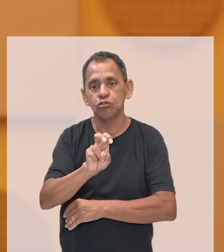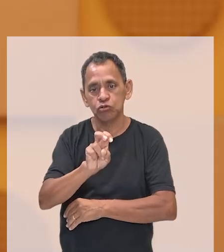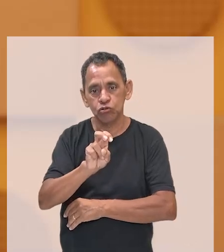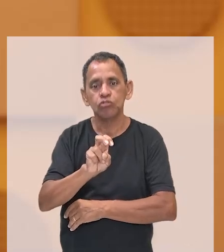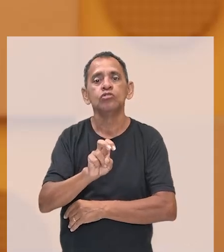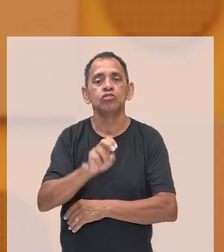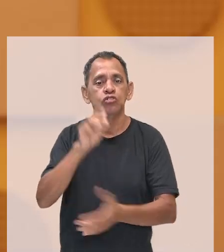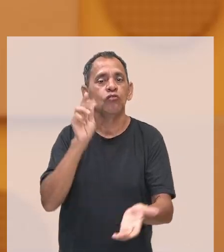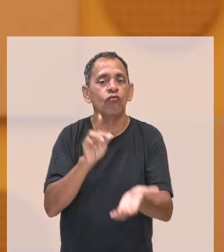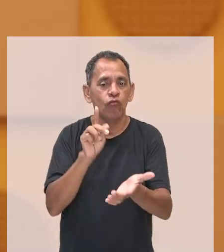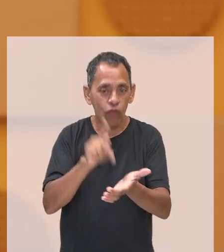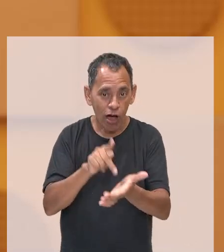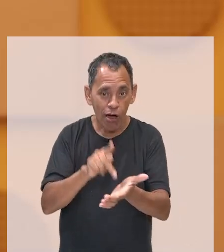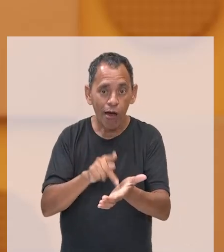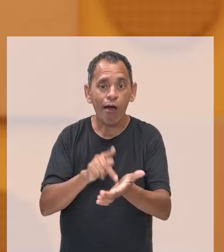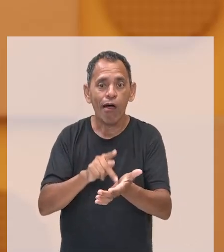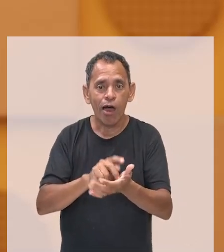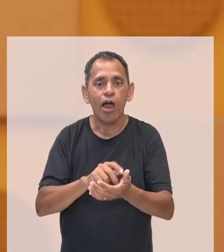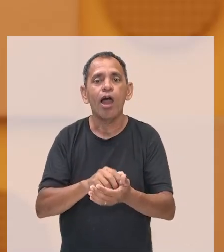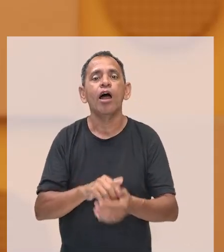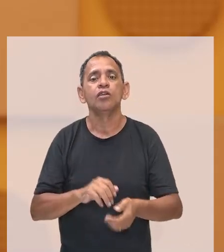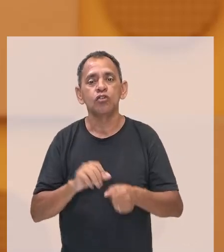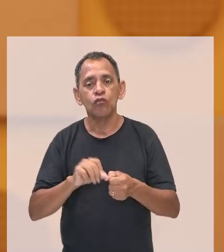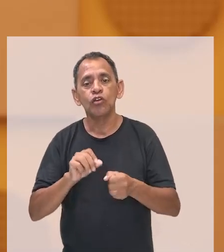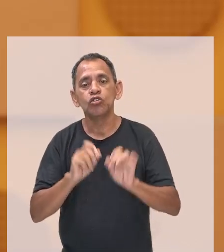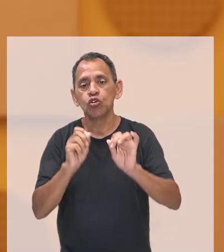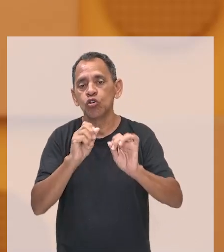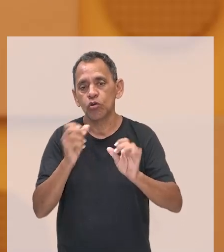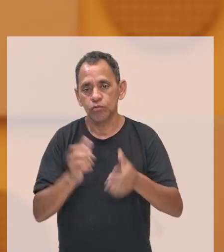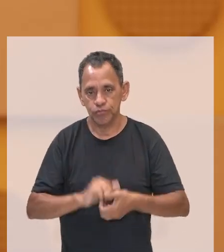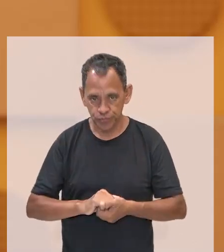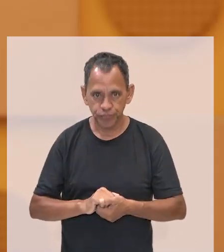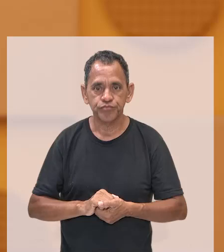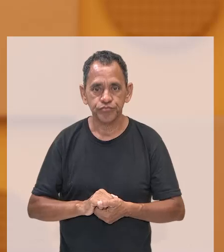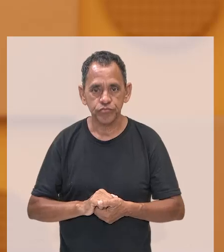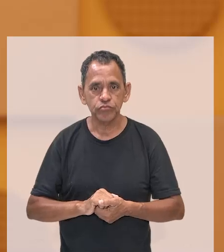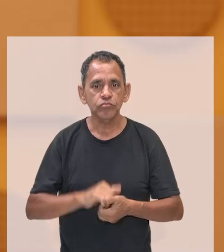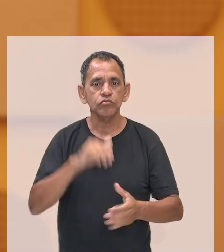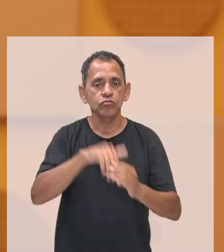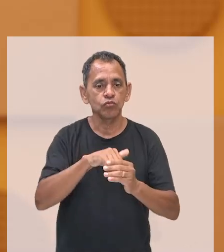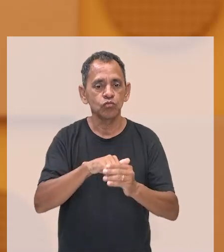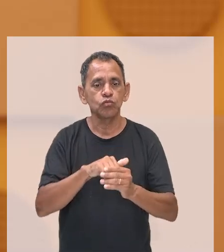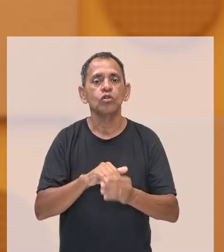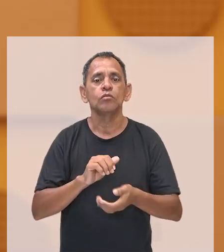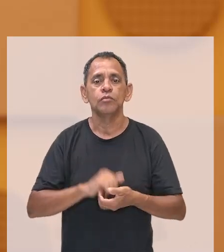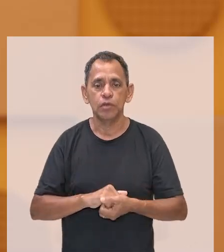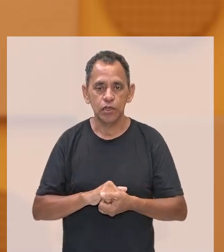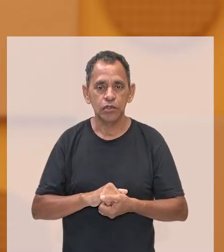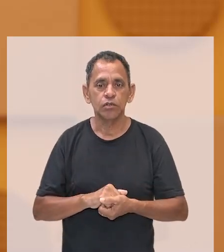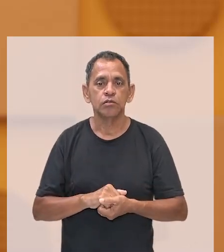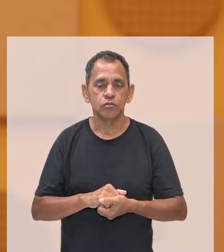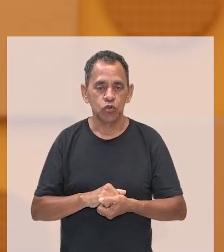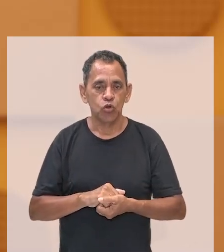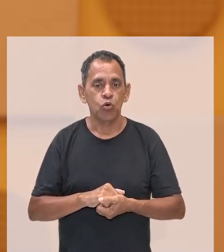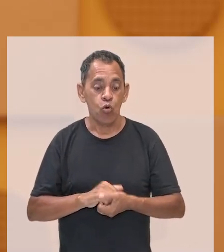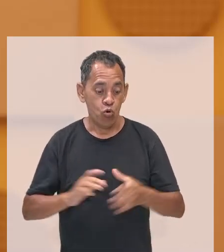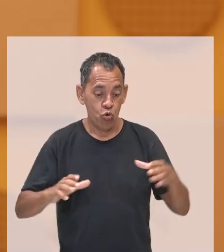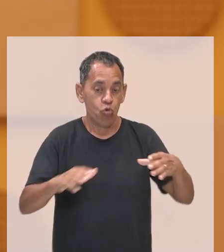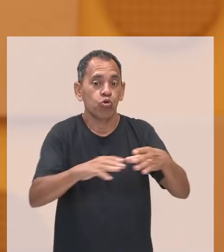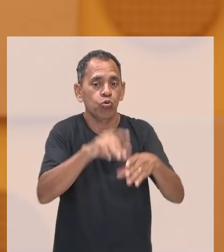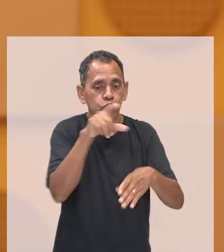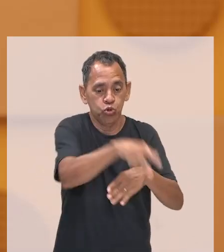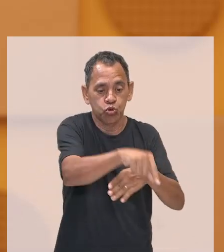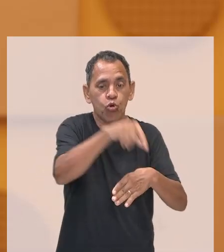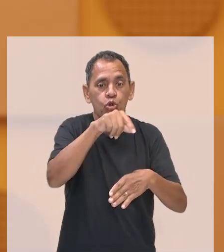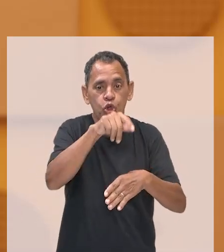realizadas de forma indireta. E dois candidatos se destacaram nesse momento. De um lado, a oposição ao